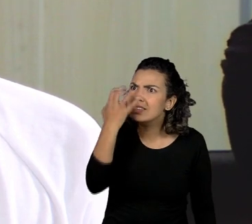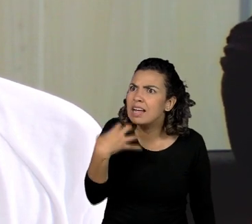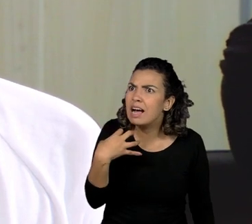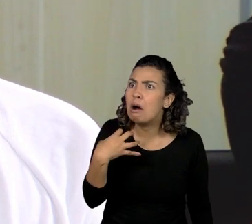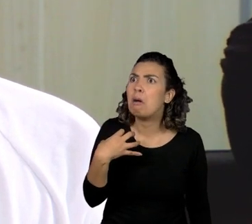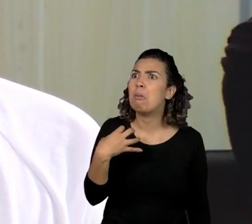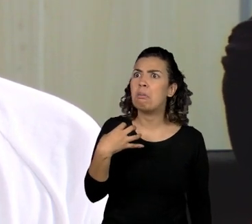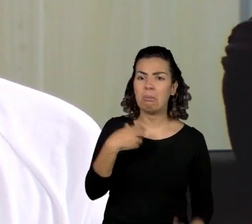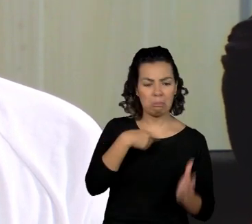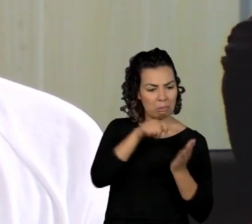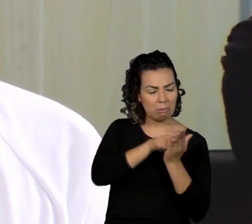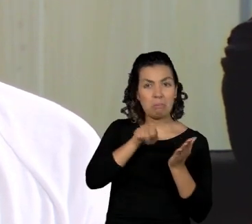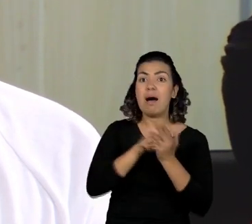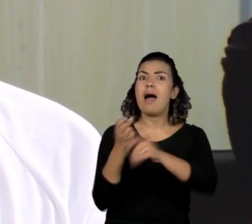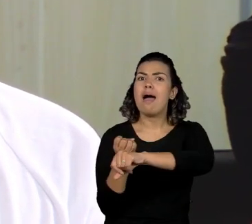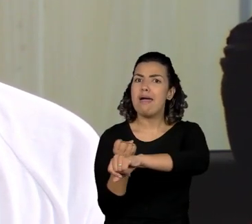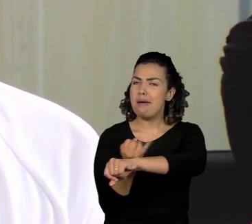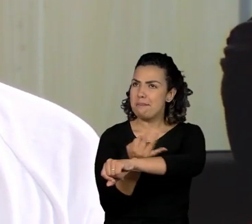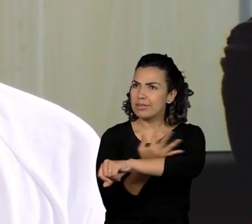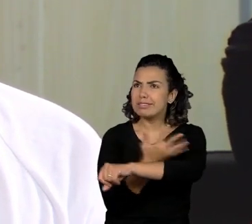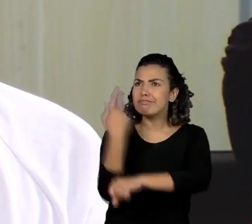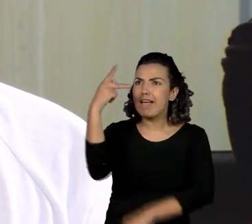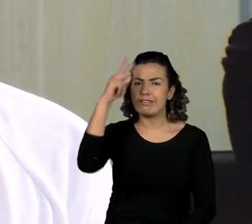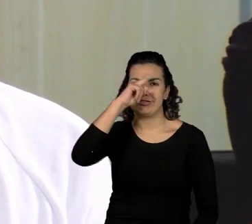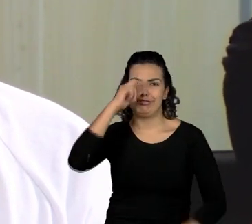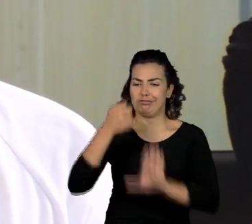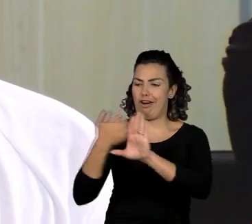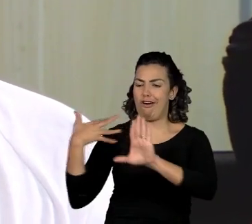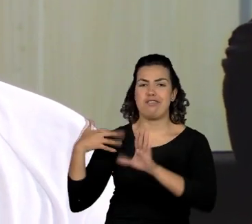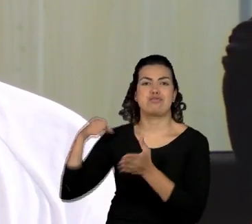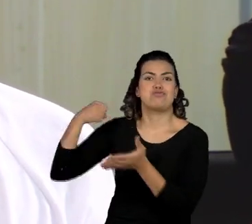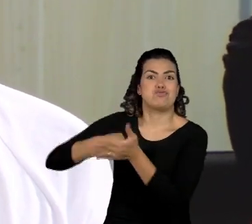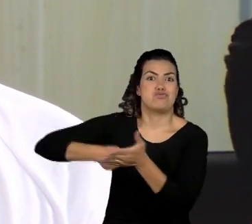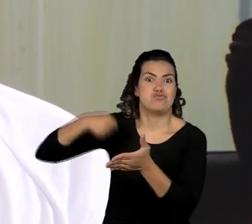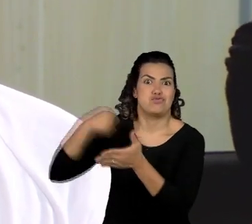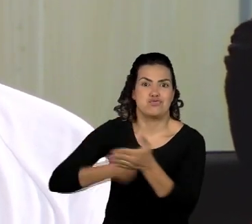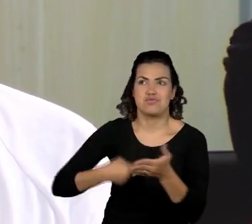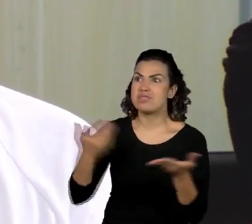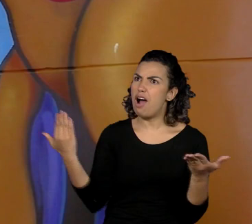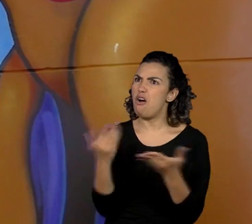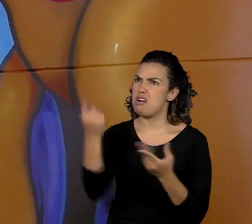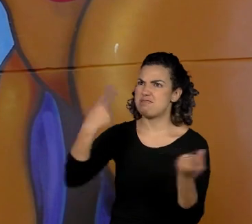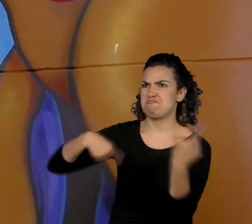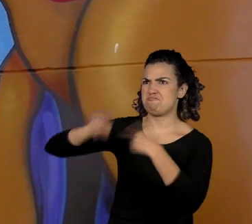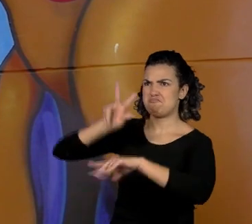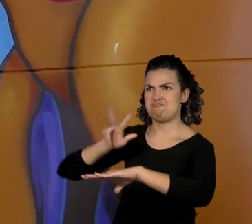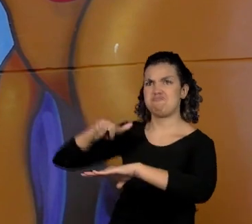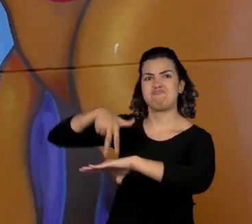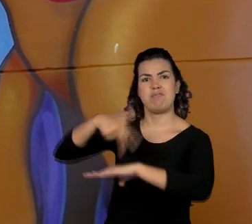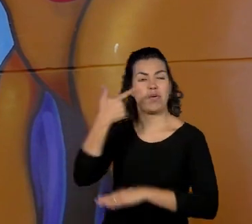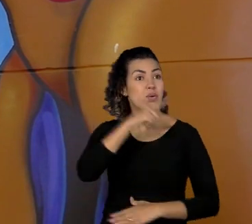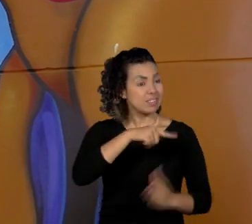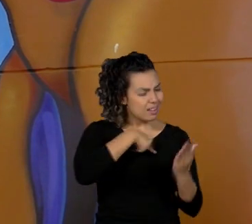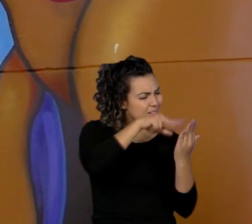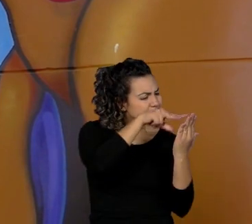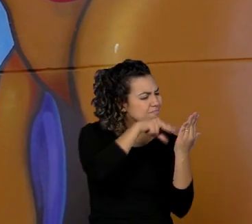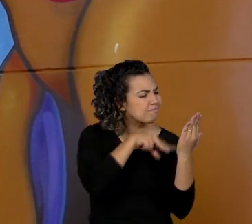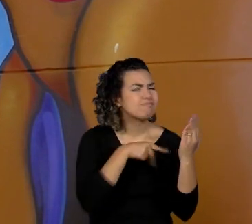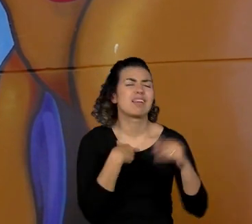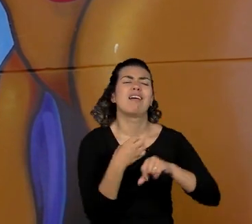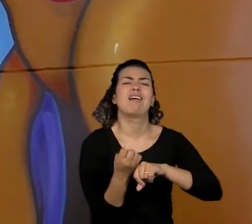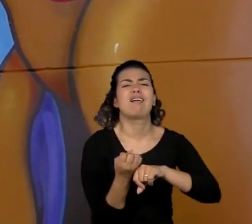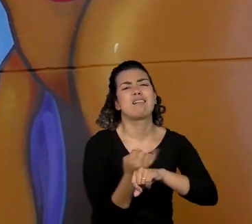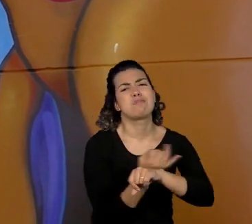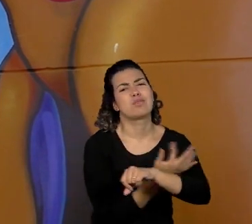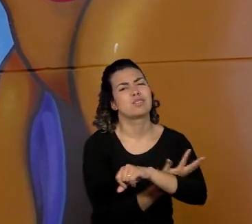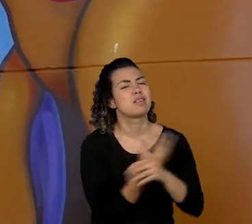E tem emoção também de saber da batalha que ela teve da luta até chegar onde ela quer. Quando eu li, eu fiquei muito emocionada,